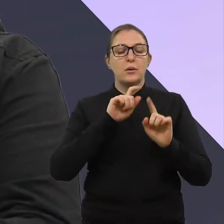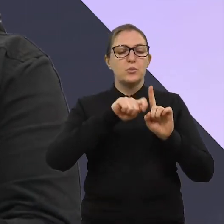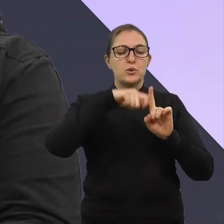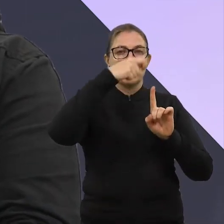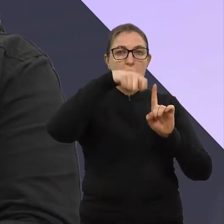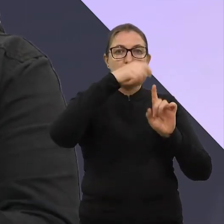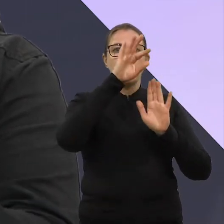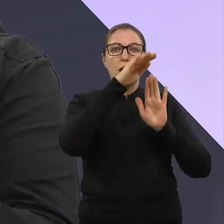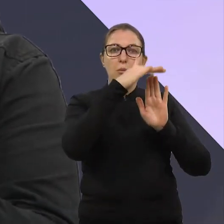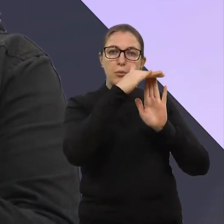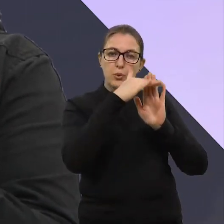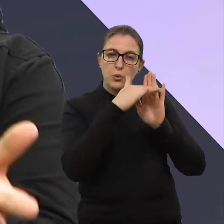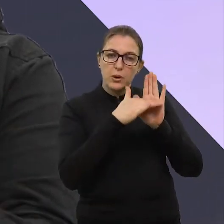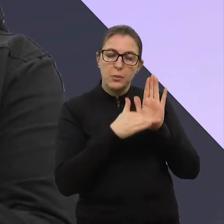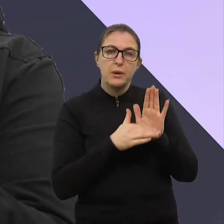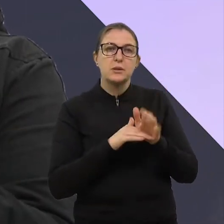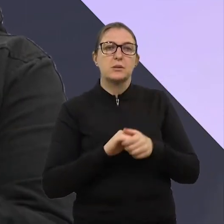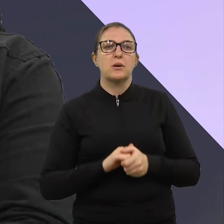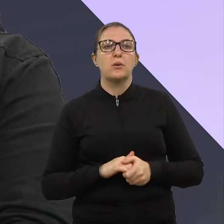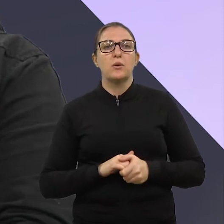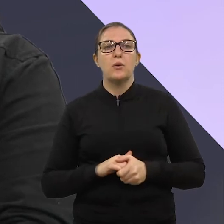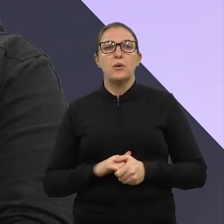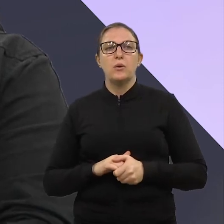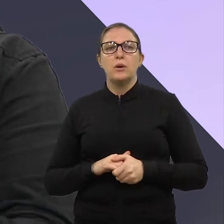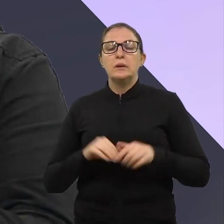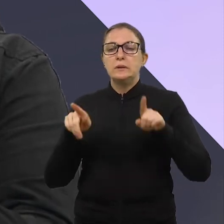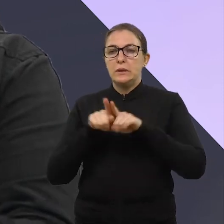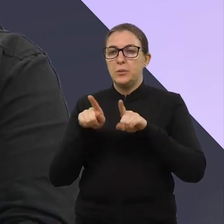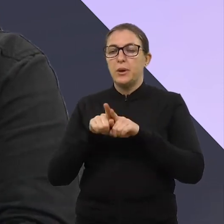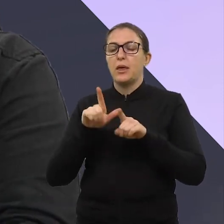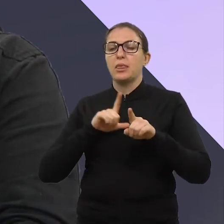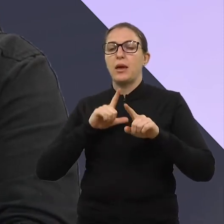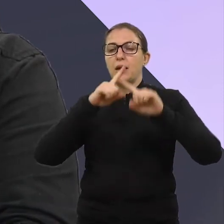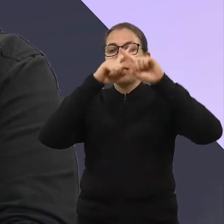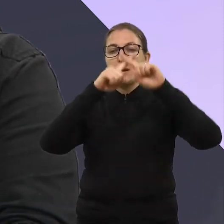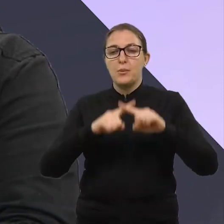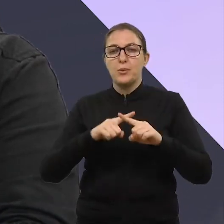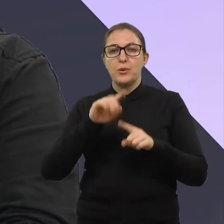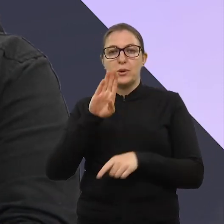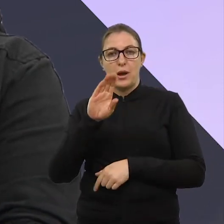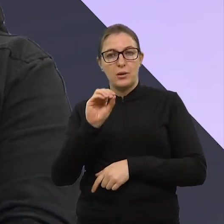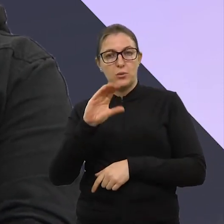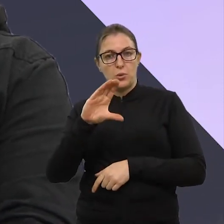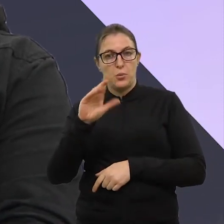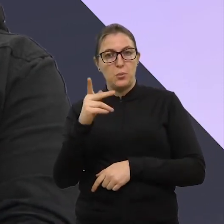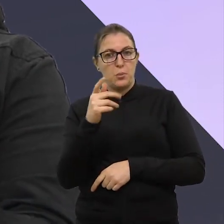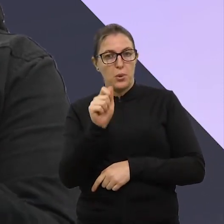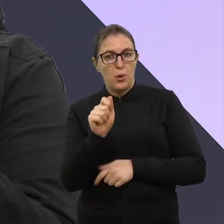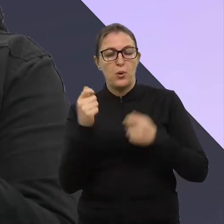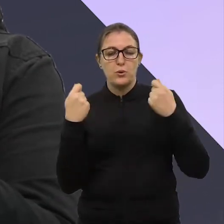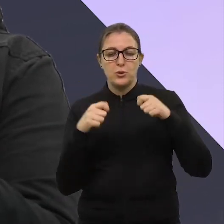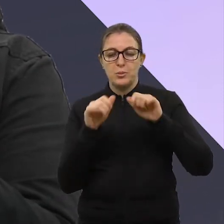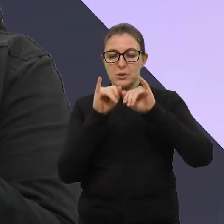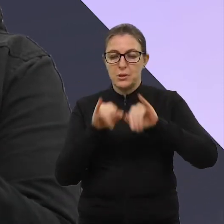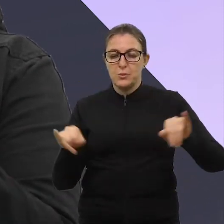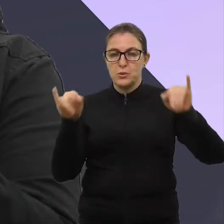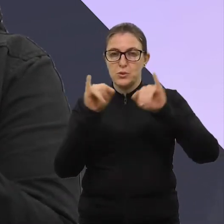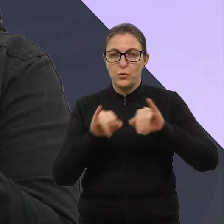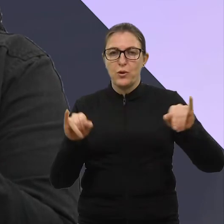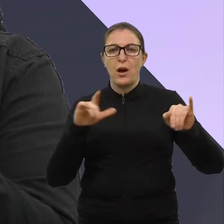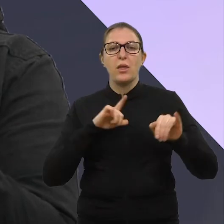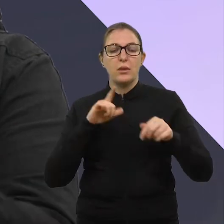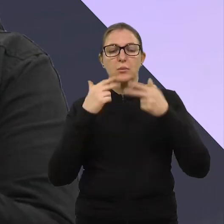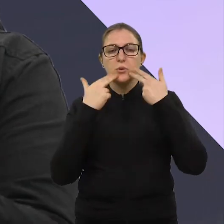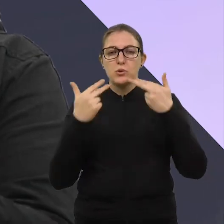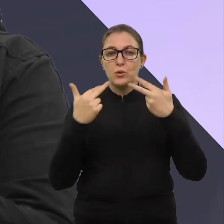aguardando também. Estamos nesse momento com o nosso torneio municipal de Bocha sendo executado. Temos, enfim,